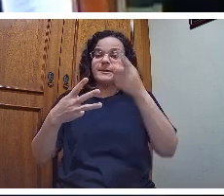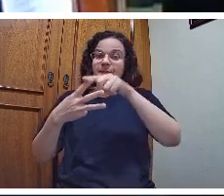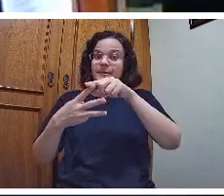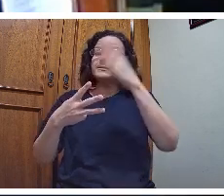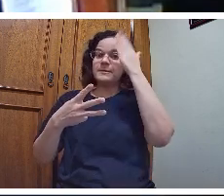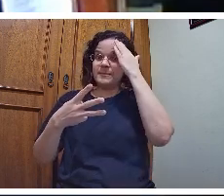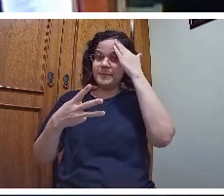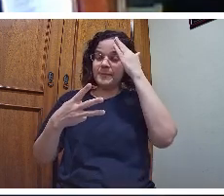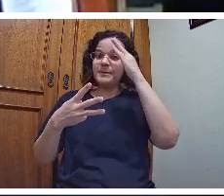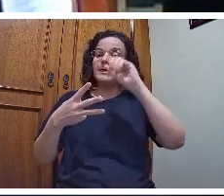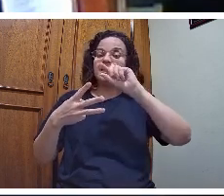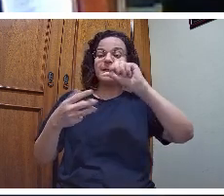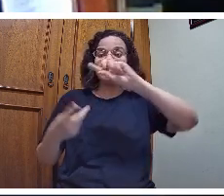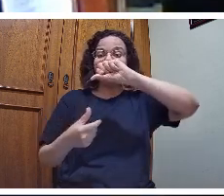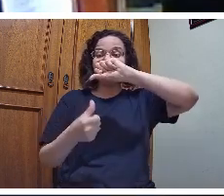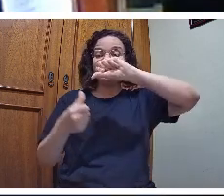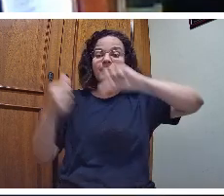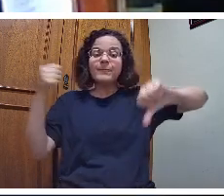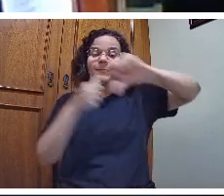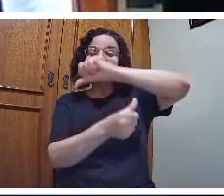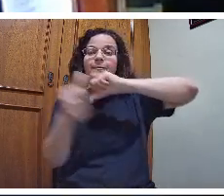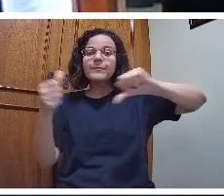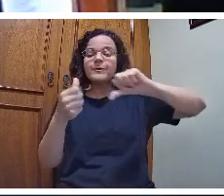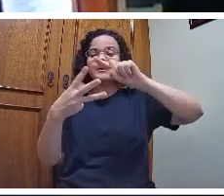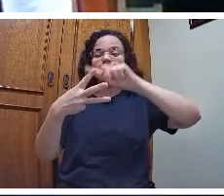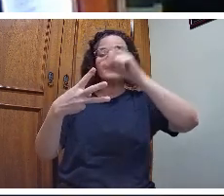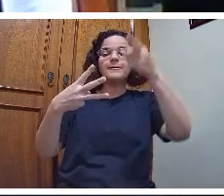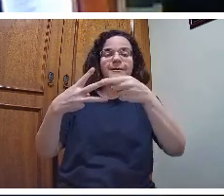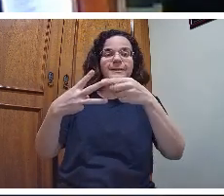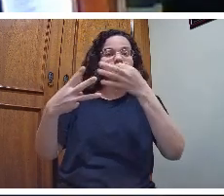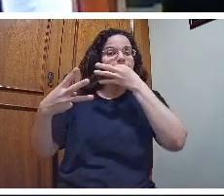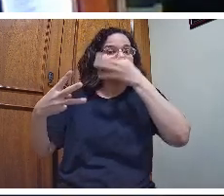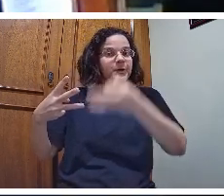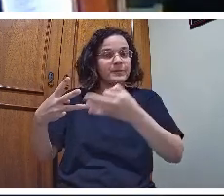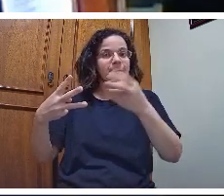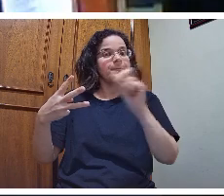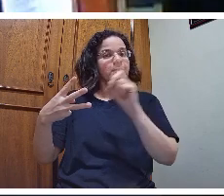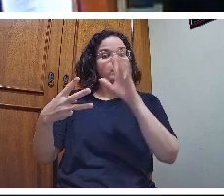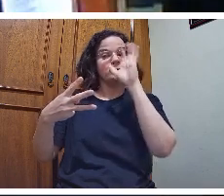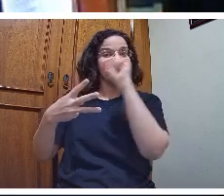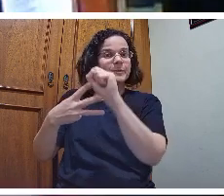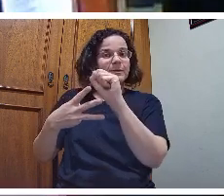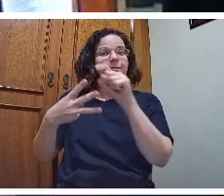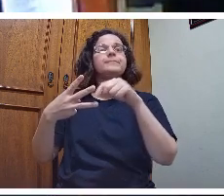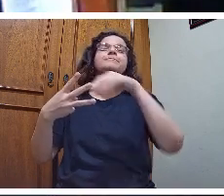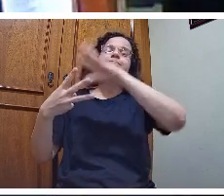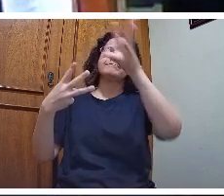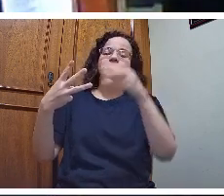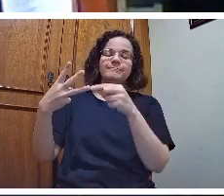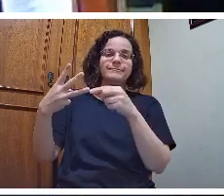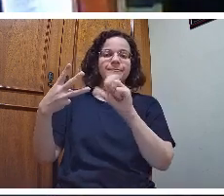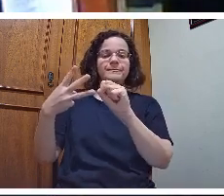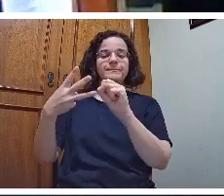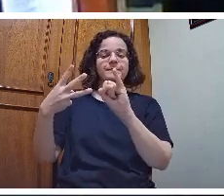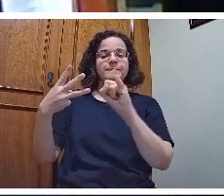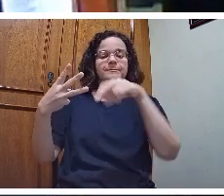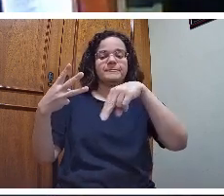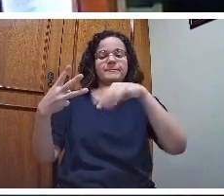primeira e opor-se a ela e criticá-la. Mas não parar nisso. Tem que fazer a síntese.